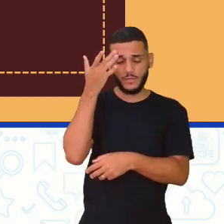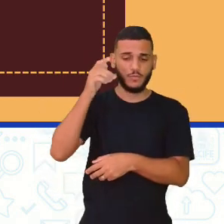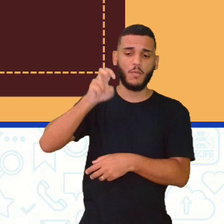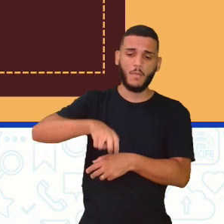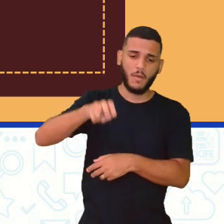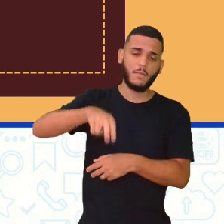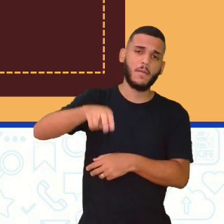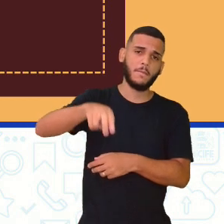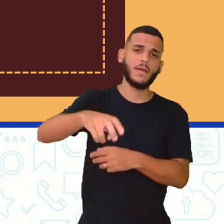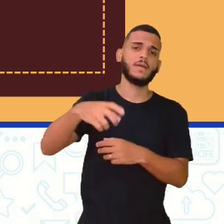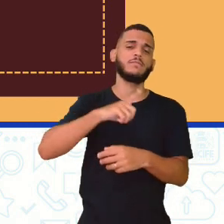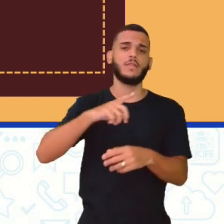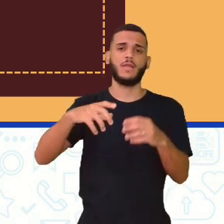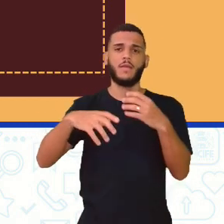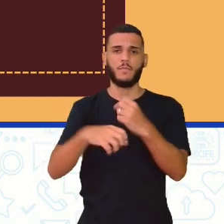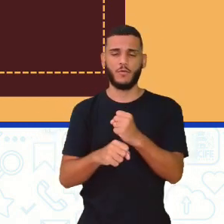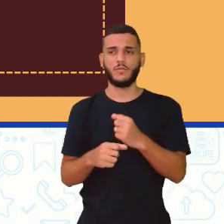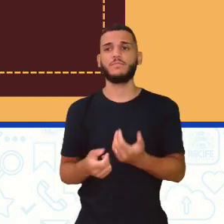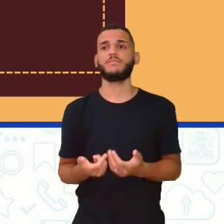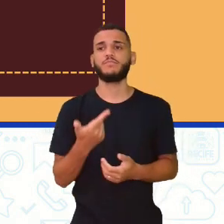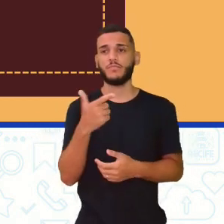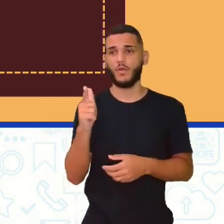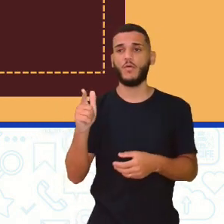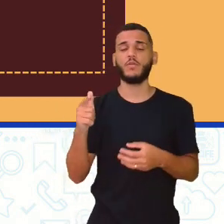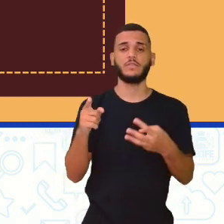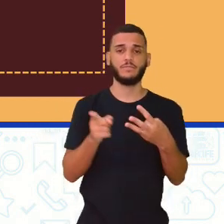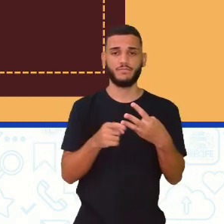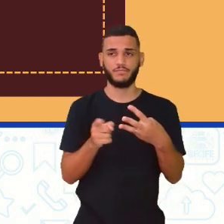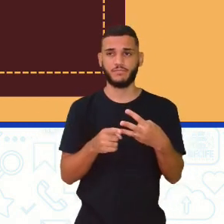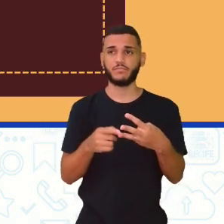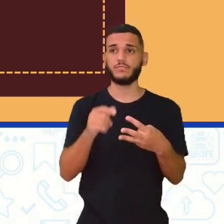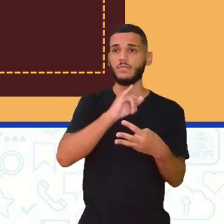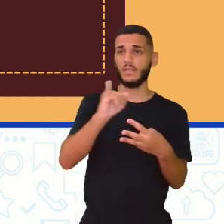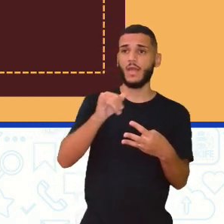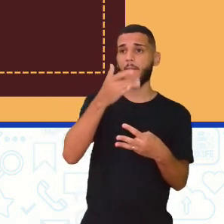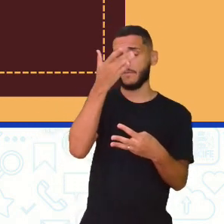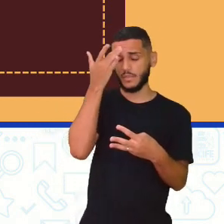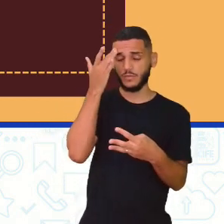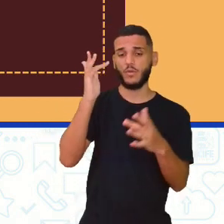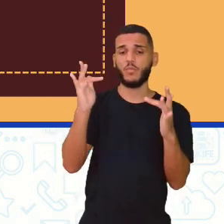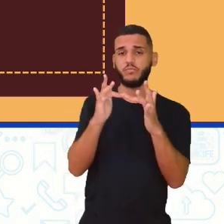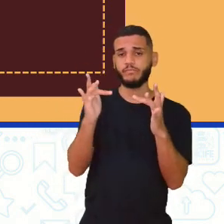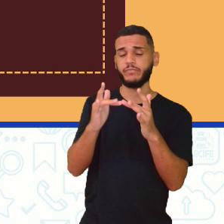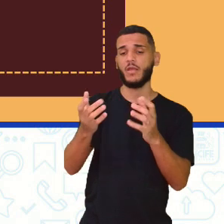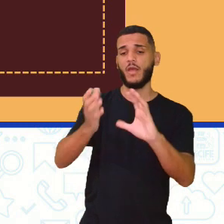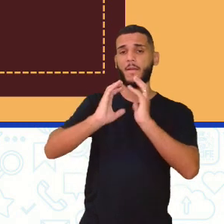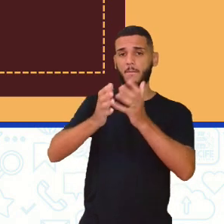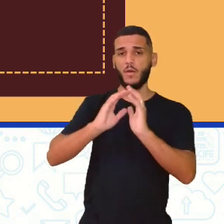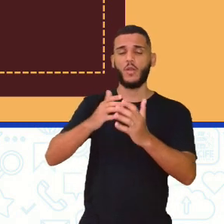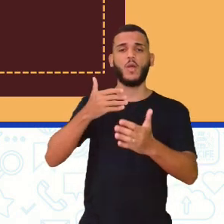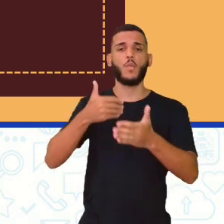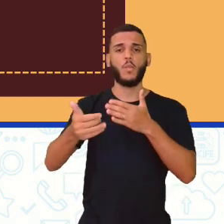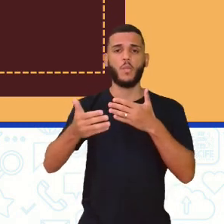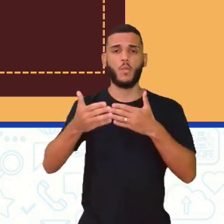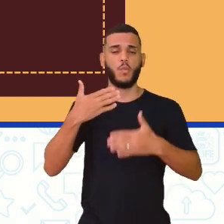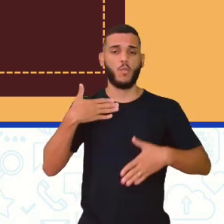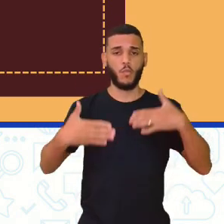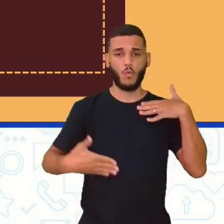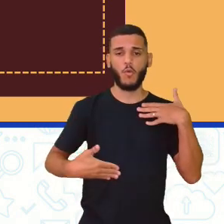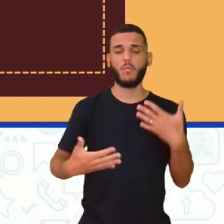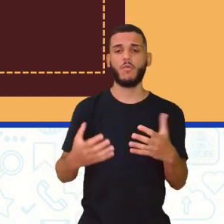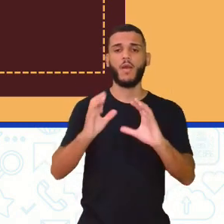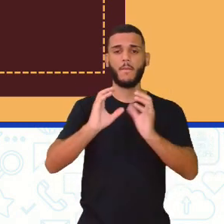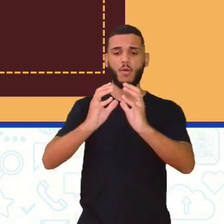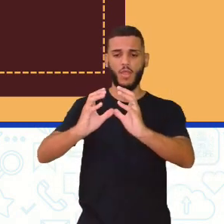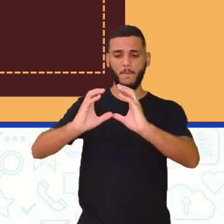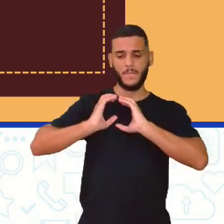marcando os seus pontos. A outra forma é se o rebatedor tocar a bola com qualquer parte do corpo e o